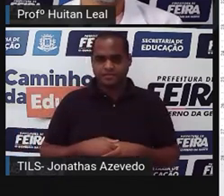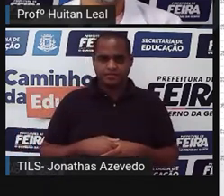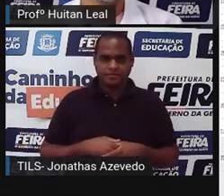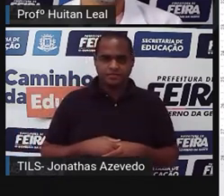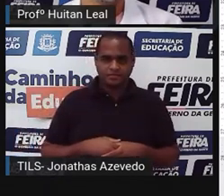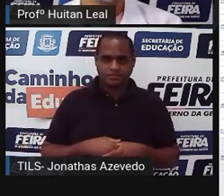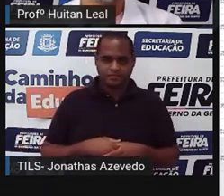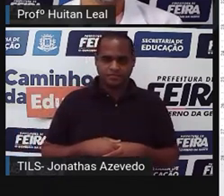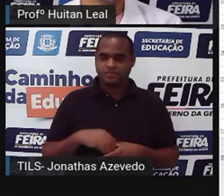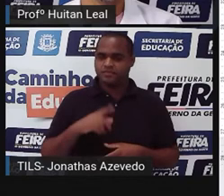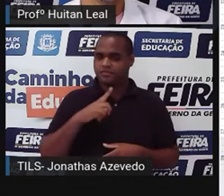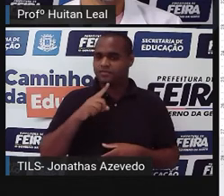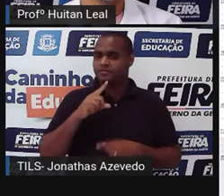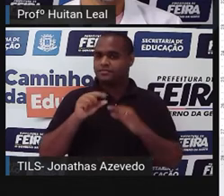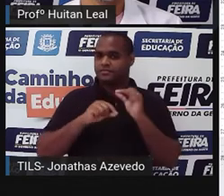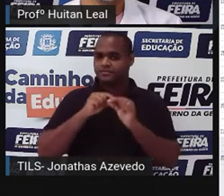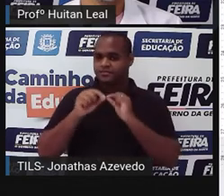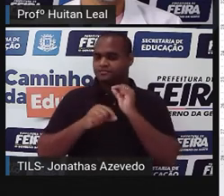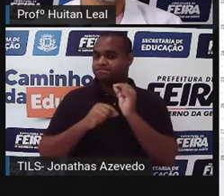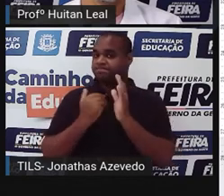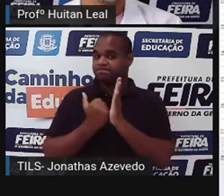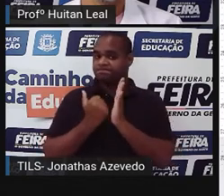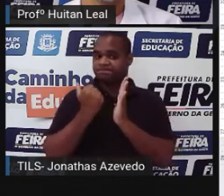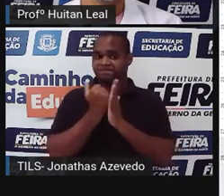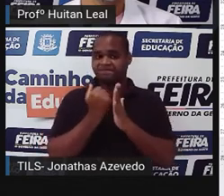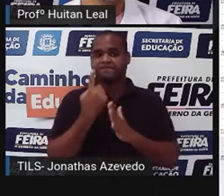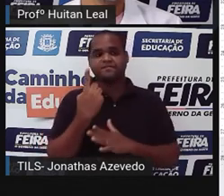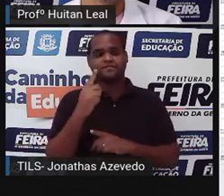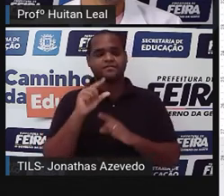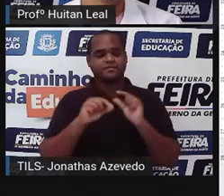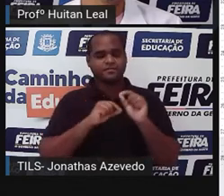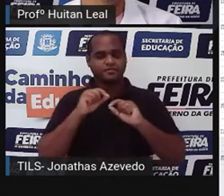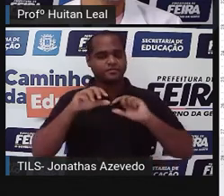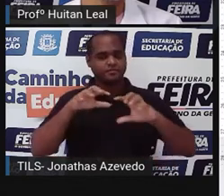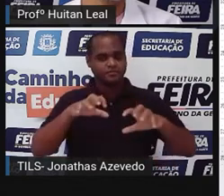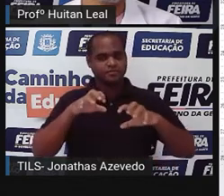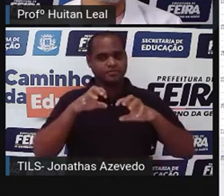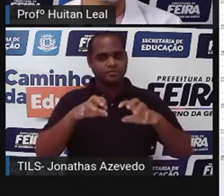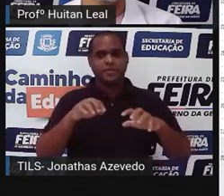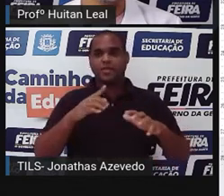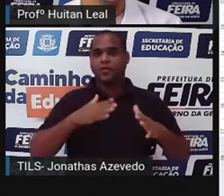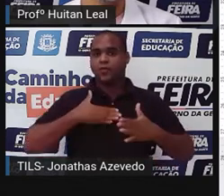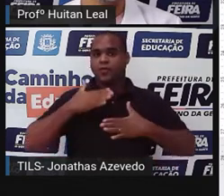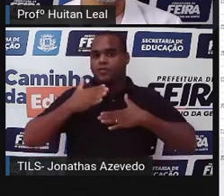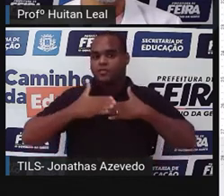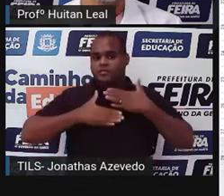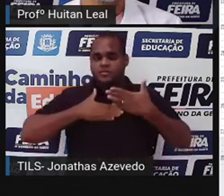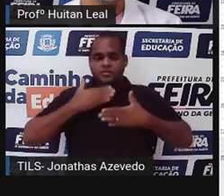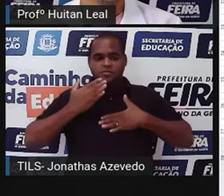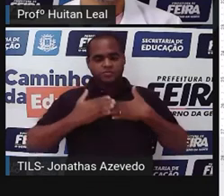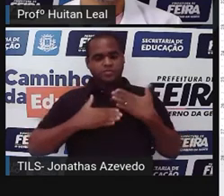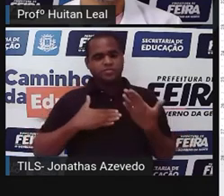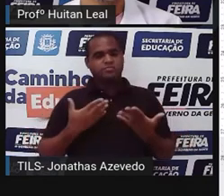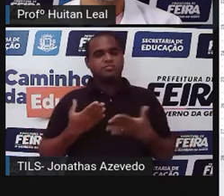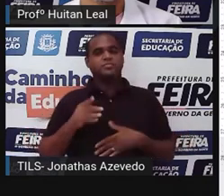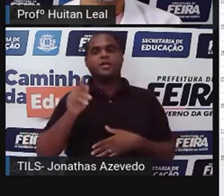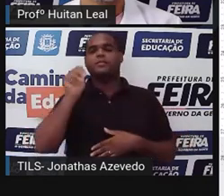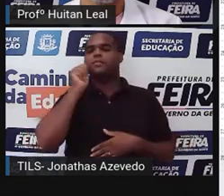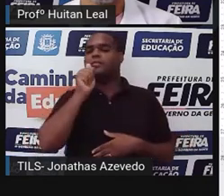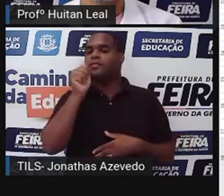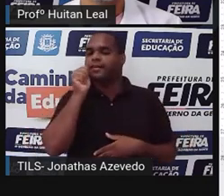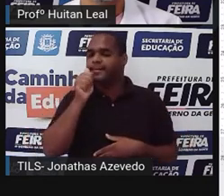elemento que é comum no conto de terror, o que se chama de suspense. Ela acordou